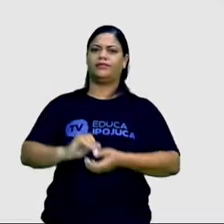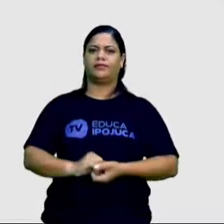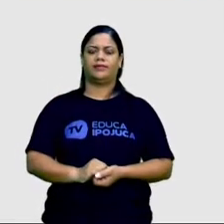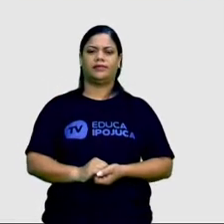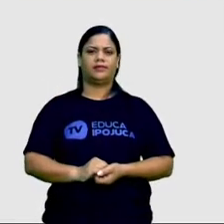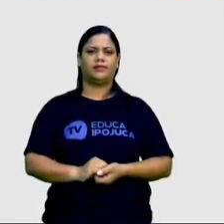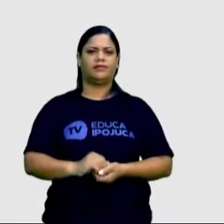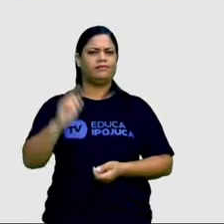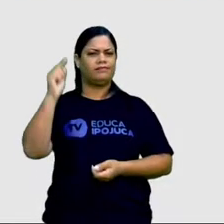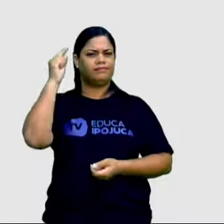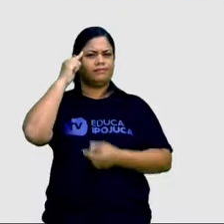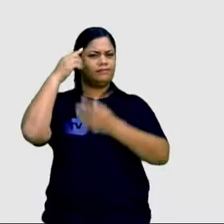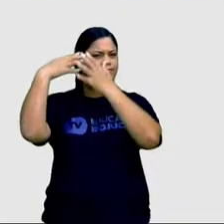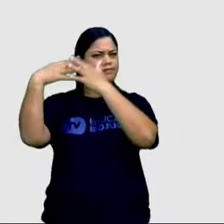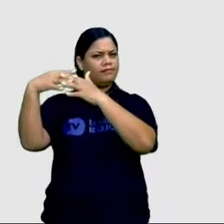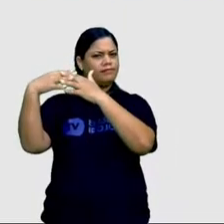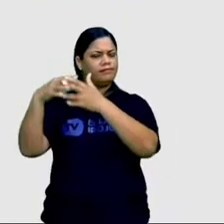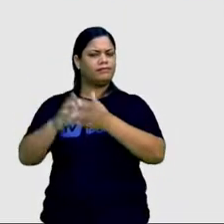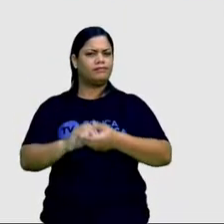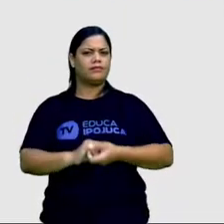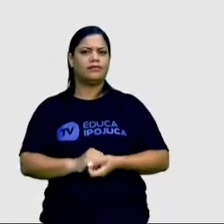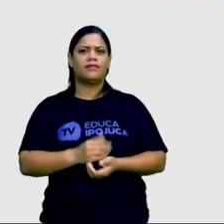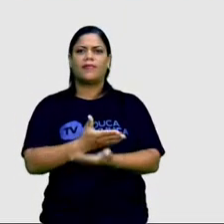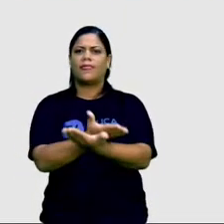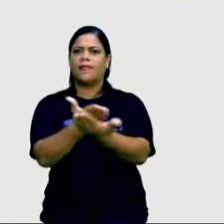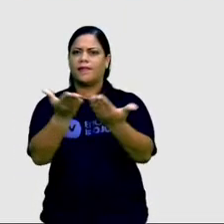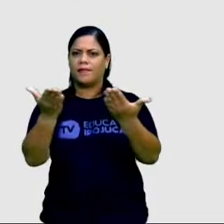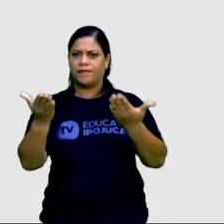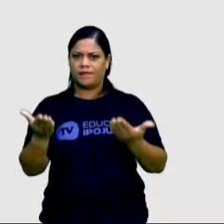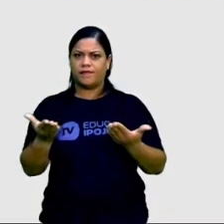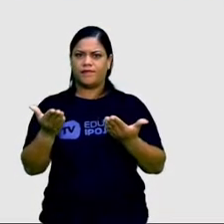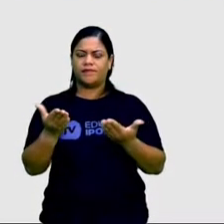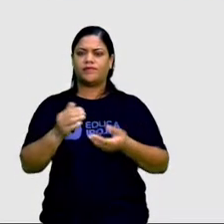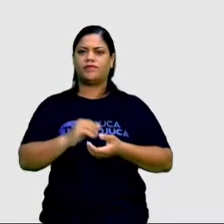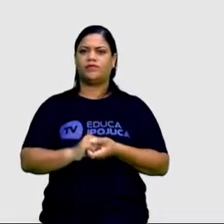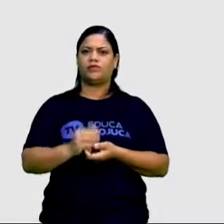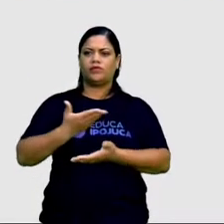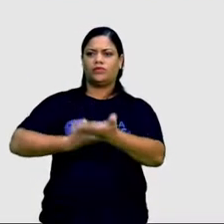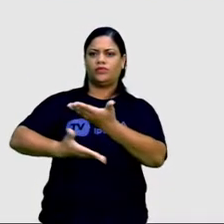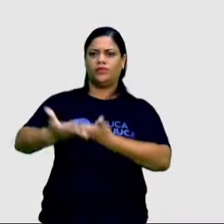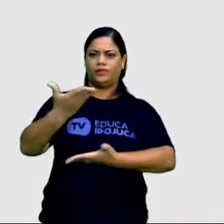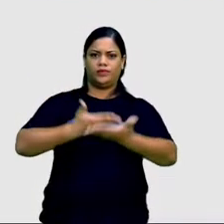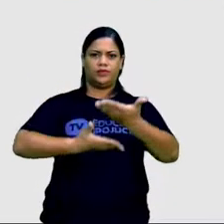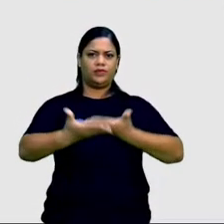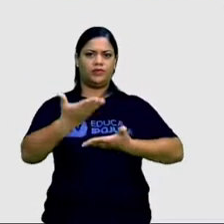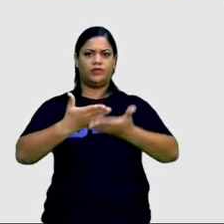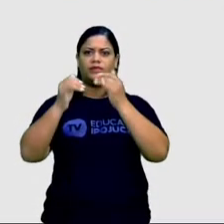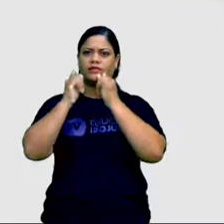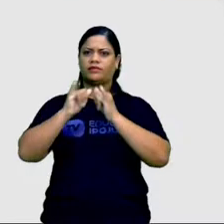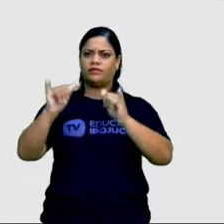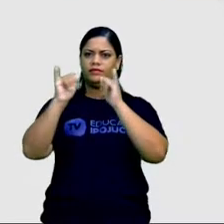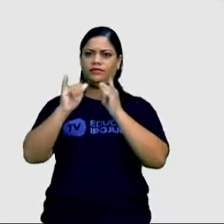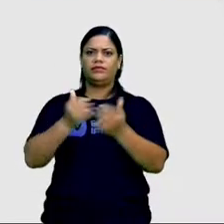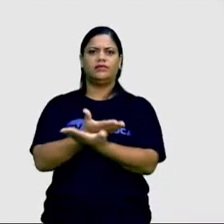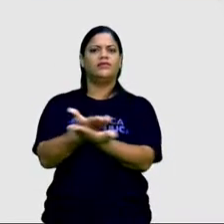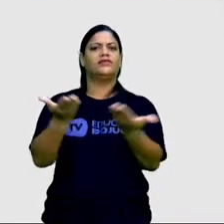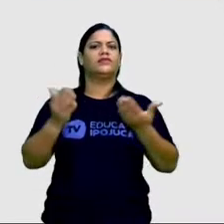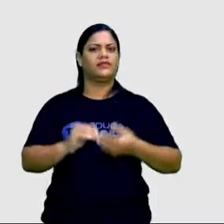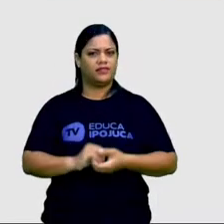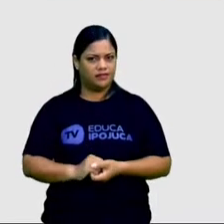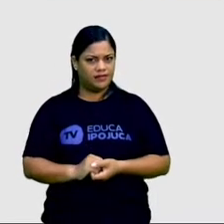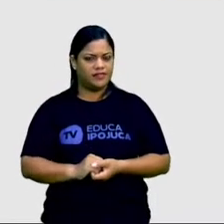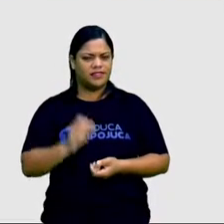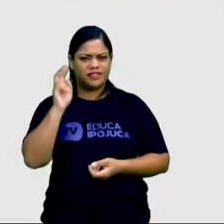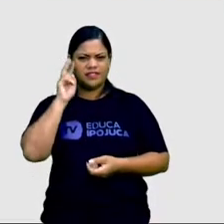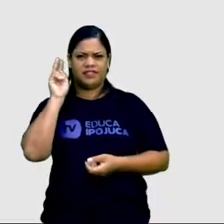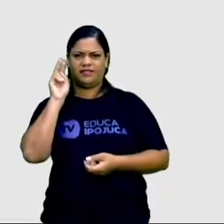reflitam sobre isso. Como vocês repassam as informações que chegam a todo momento para vocês? Vocês